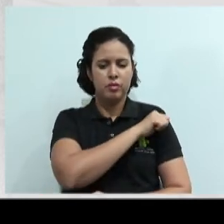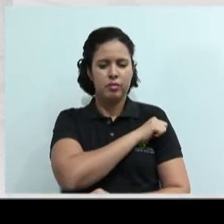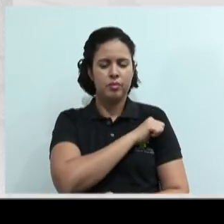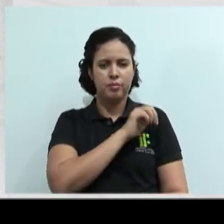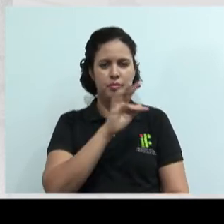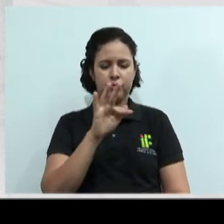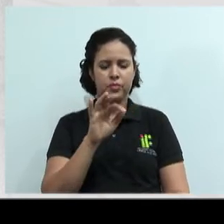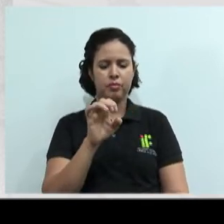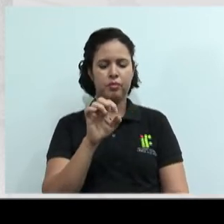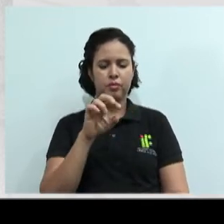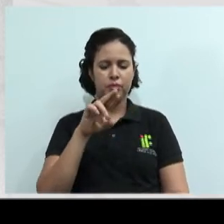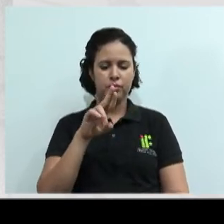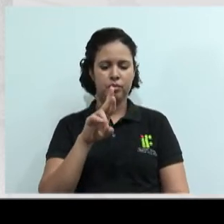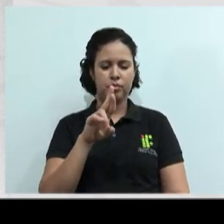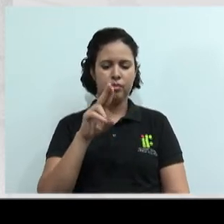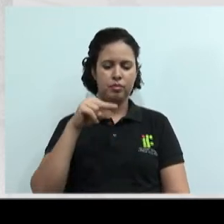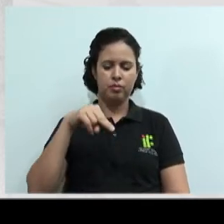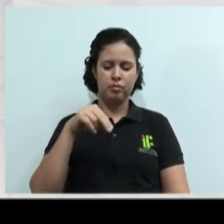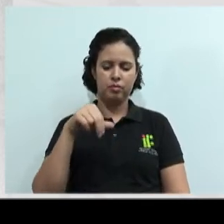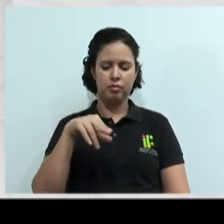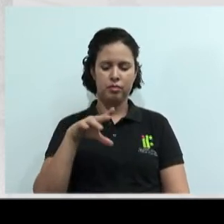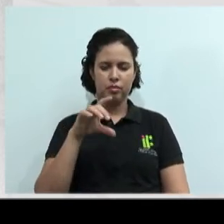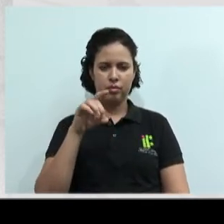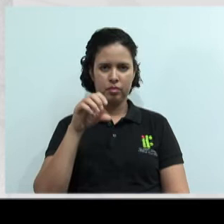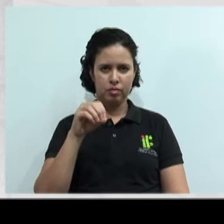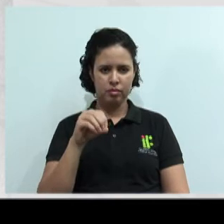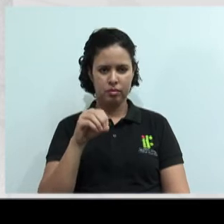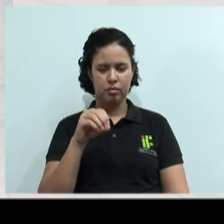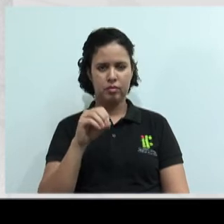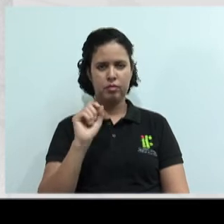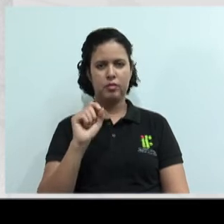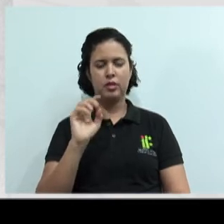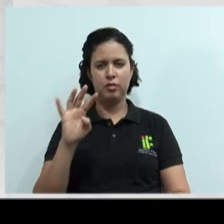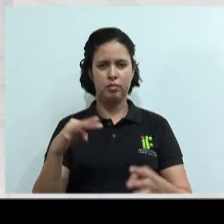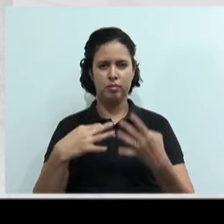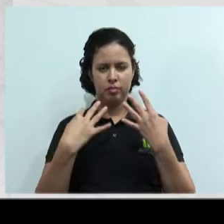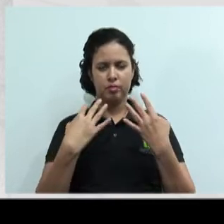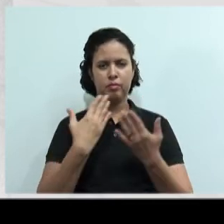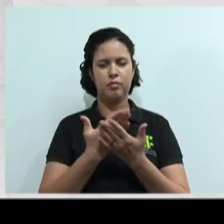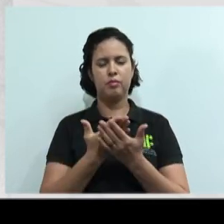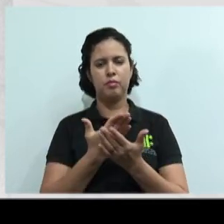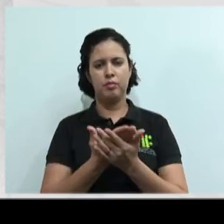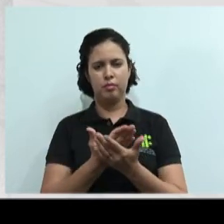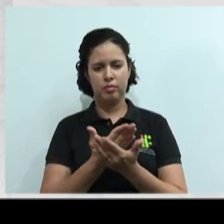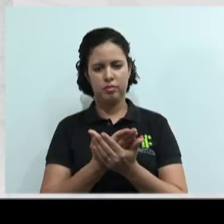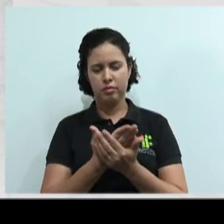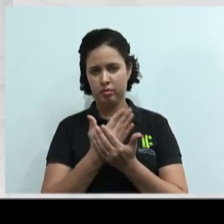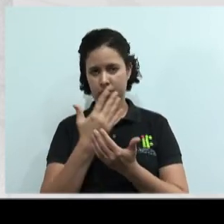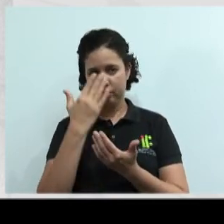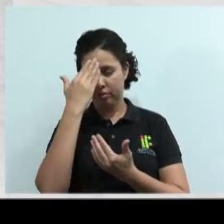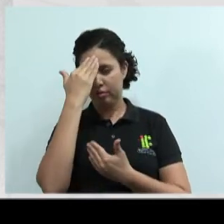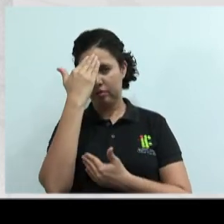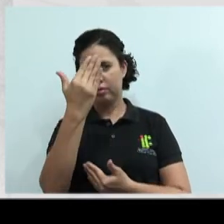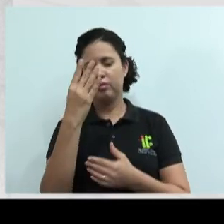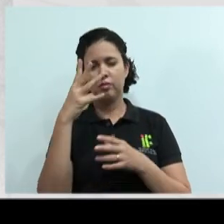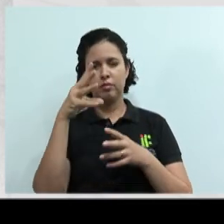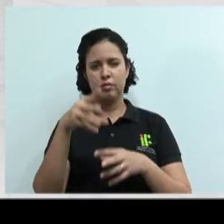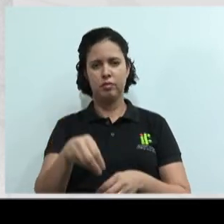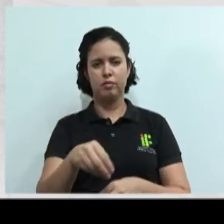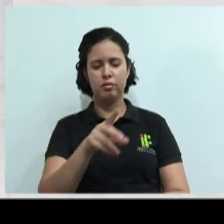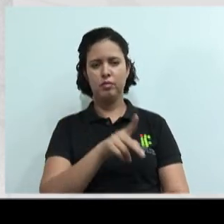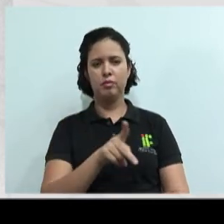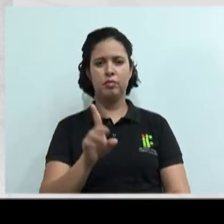Fernando de Souza Gomes, de Rio Pardo, ligadíssimos na aula, né? Muito obrigado pra vocês, professores